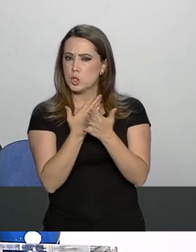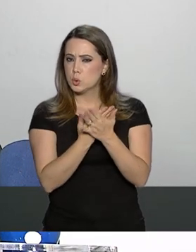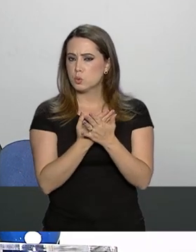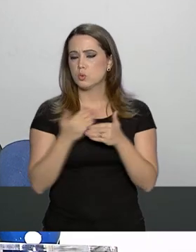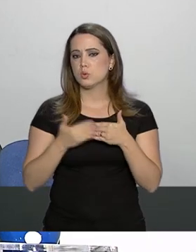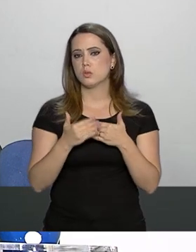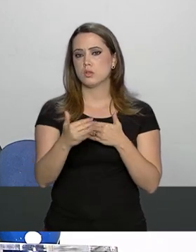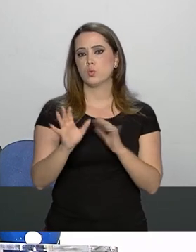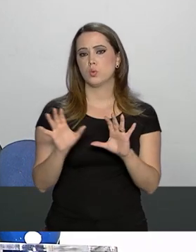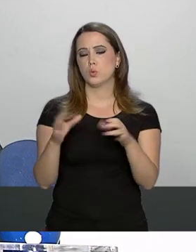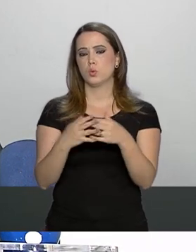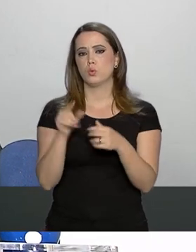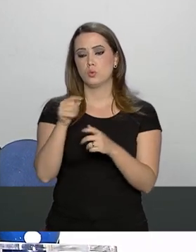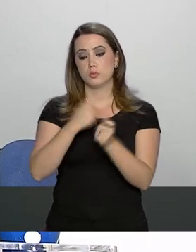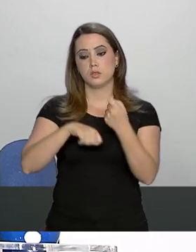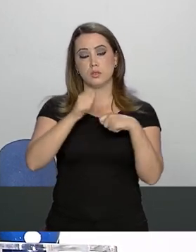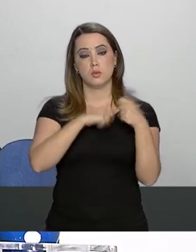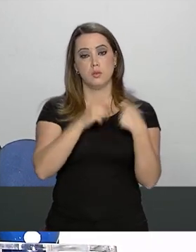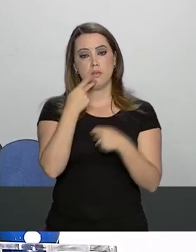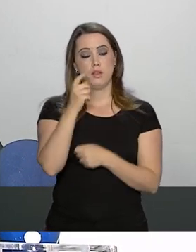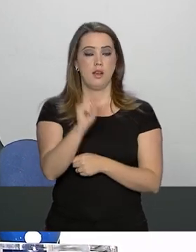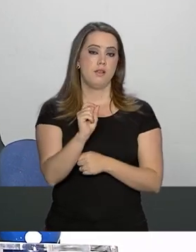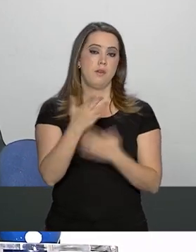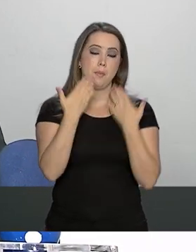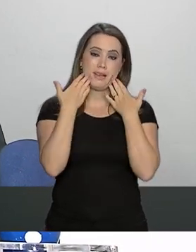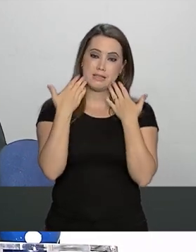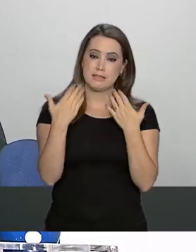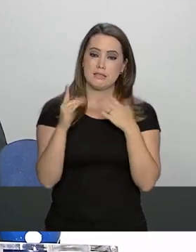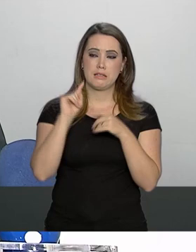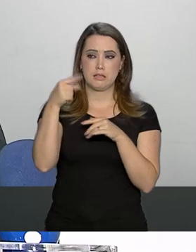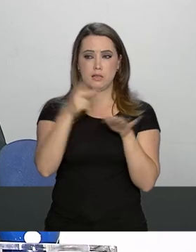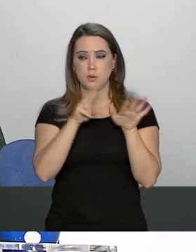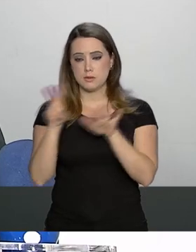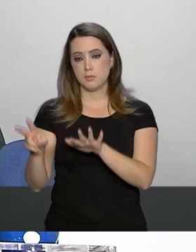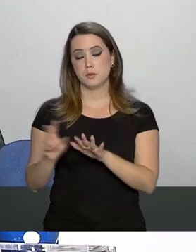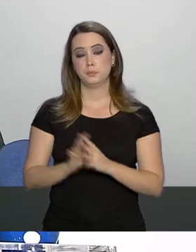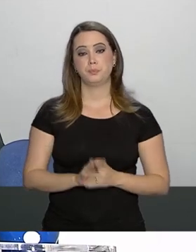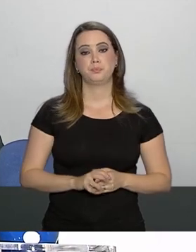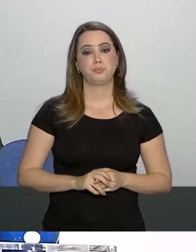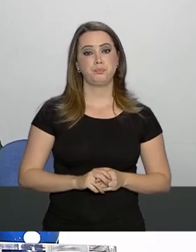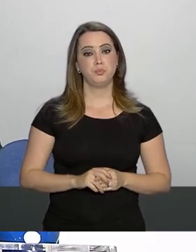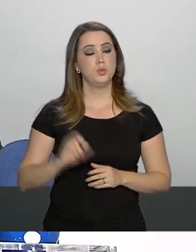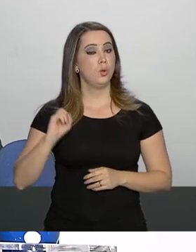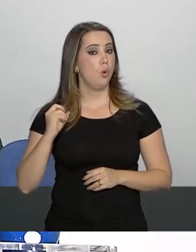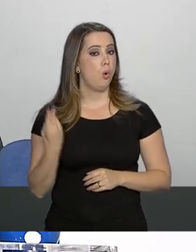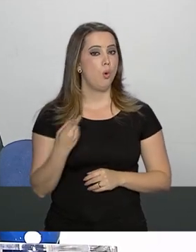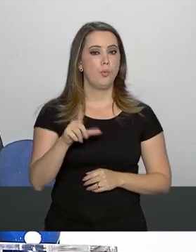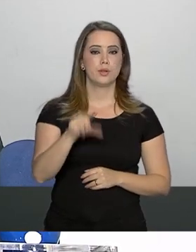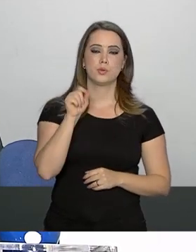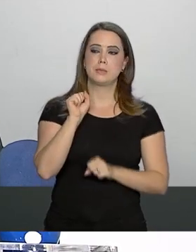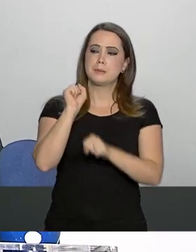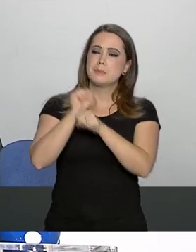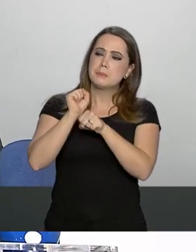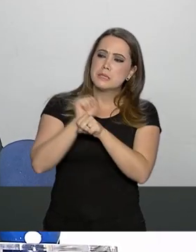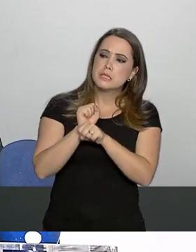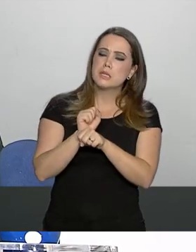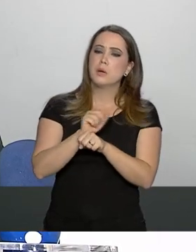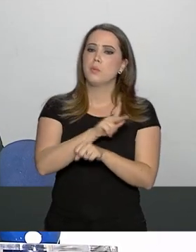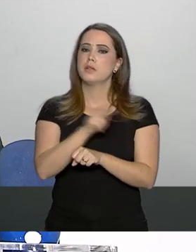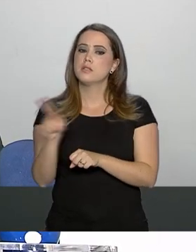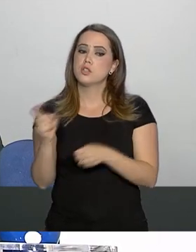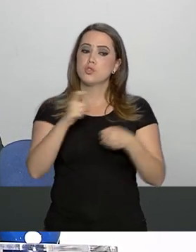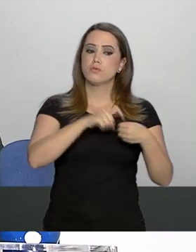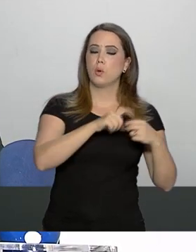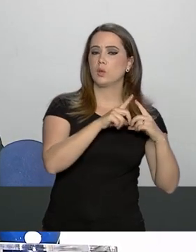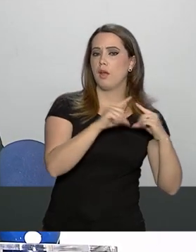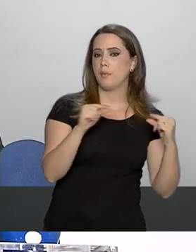daqui, uma parte da equipe econômica conjuntava, por exemplo, apresentar até a semana que vem. Ou a decisão é esperar o presidente voltar à Brasília e